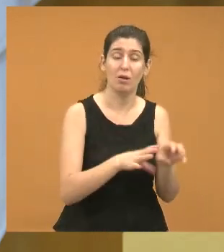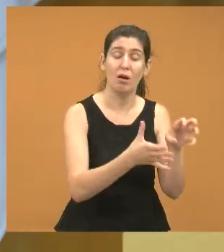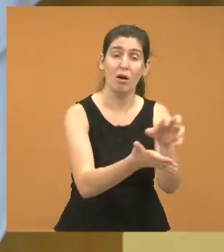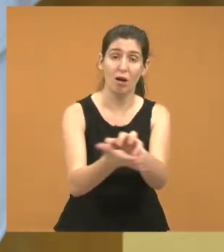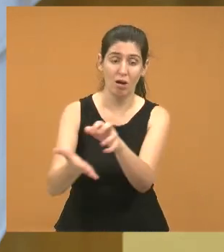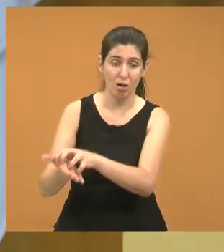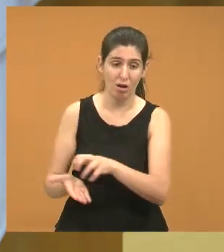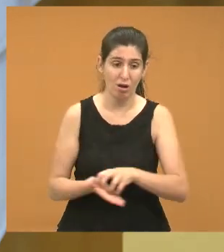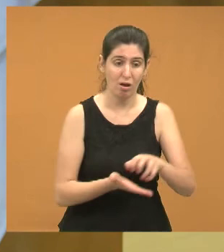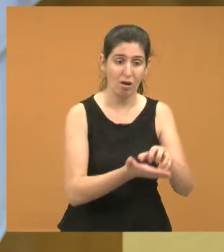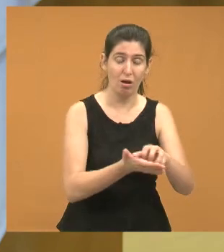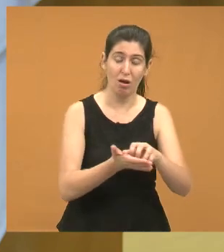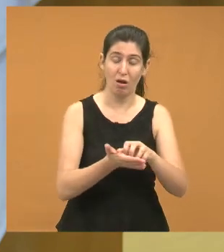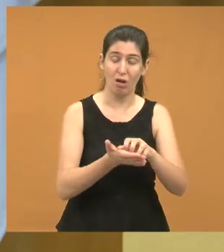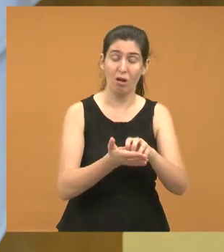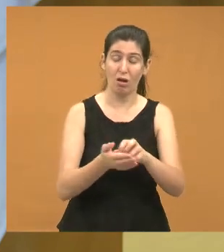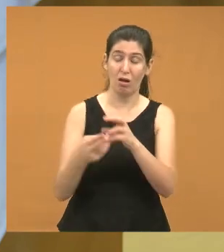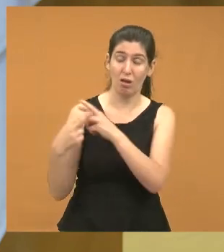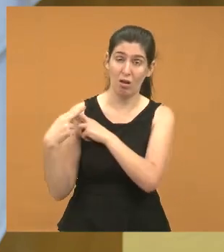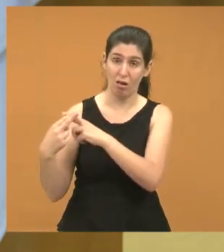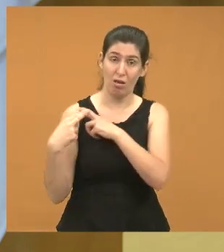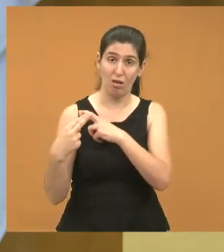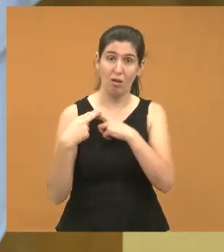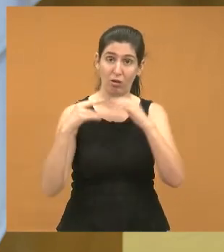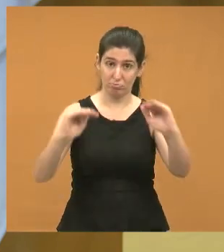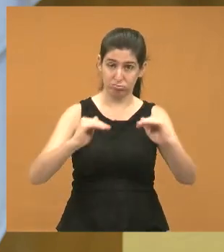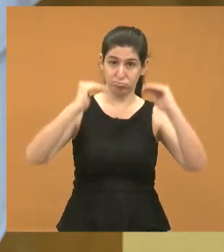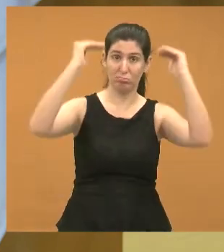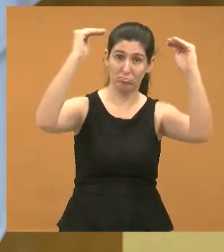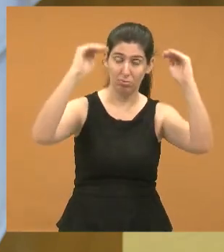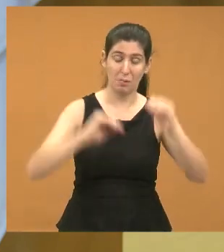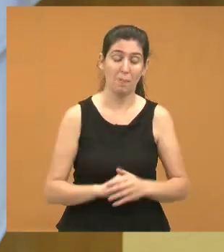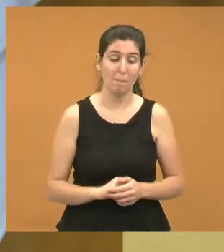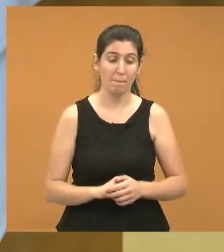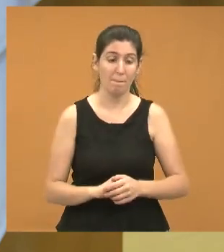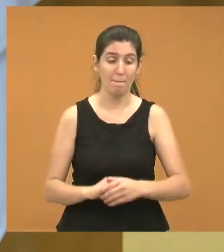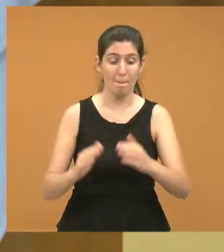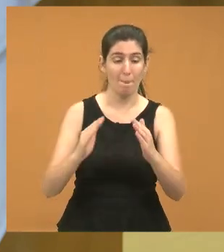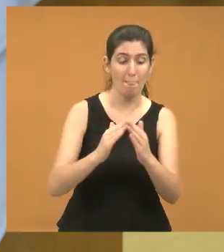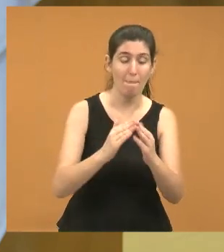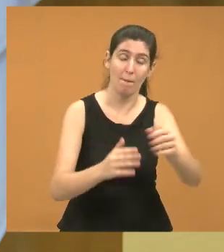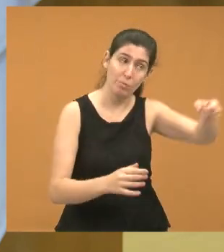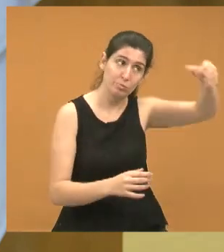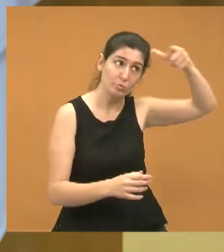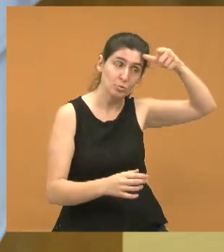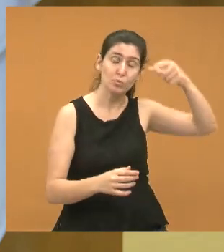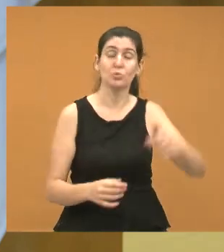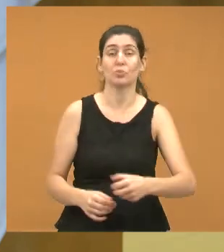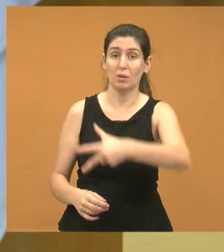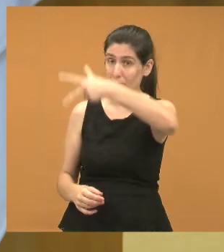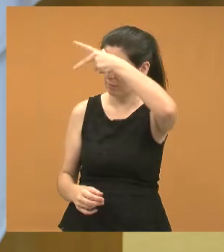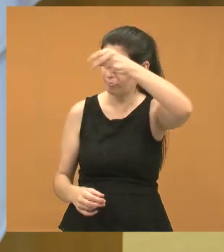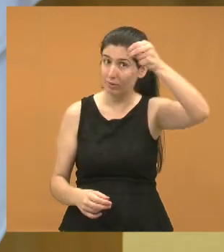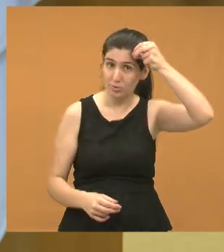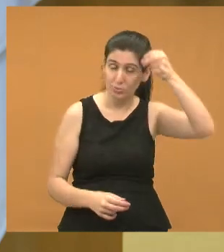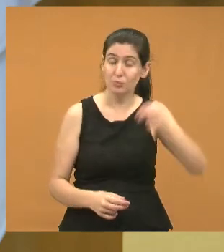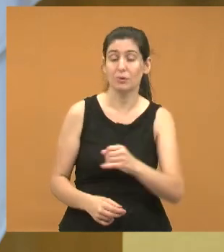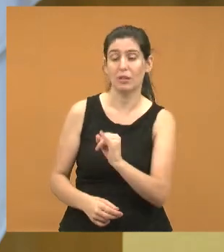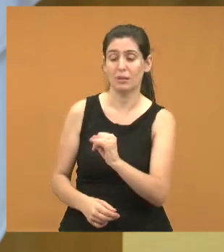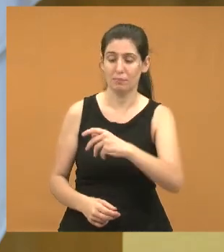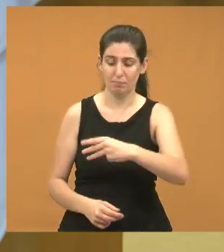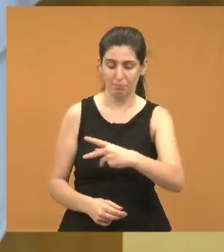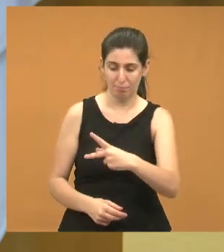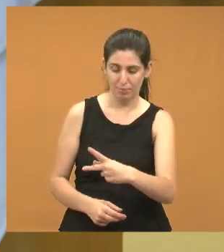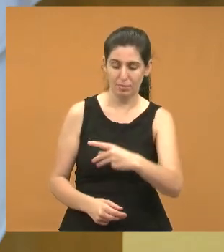de esquecer, o pessoal do SAI, da Fundação Prolar, Cultural, o IPMJ, e não sei se esqueci de mais algum.